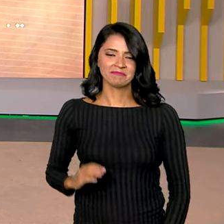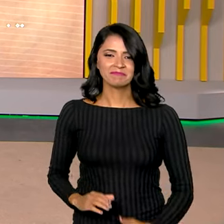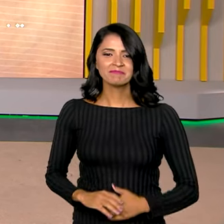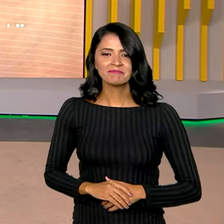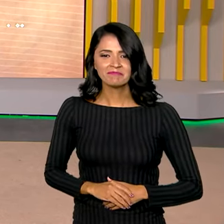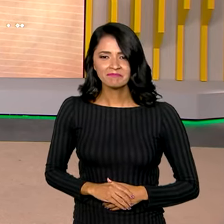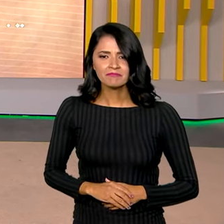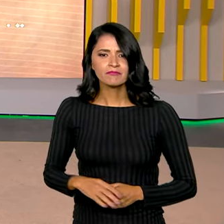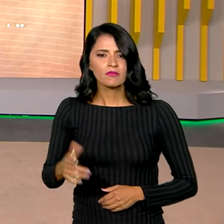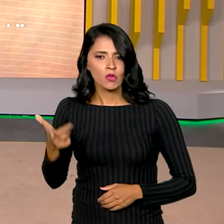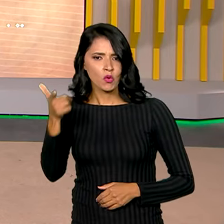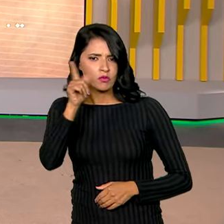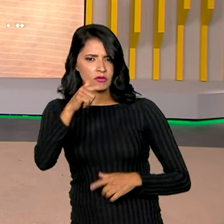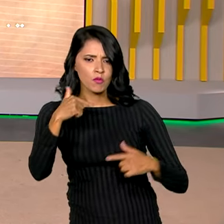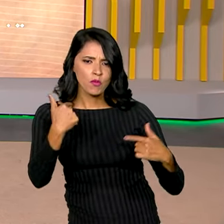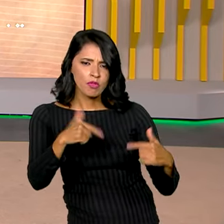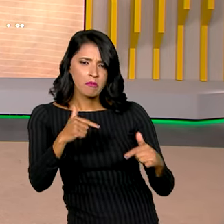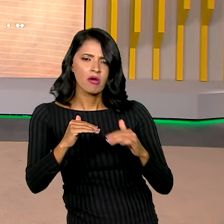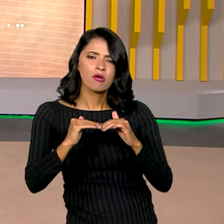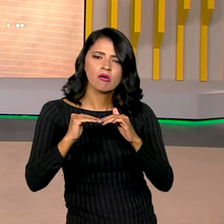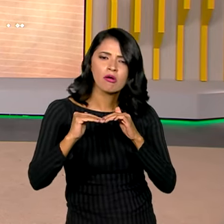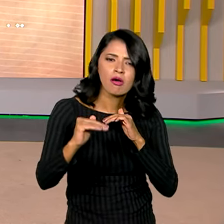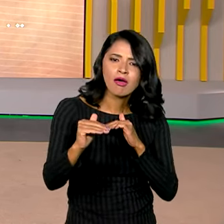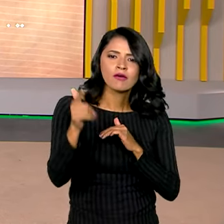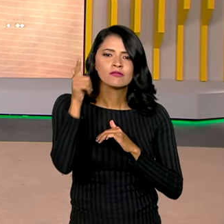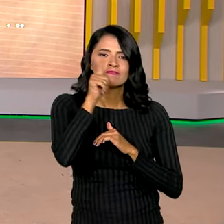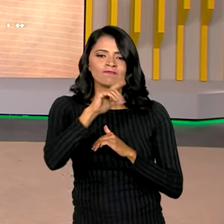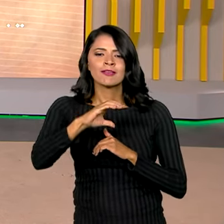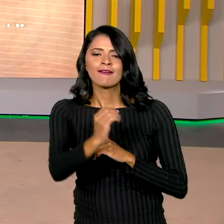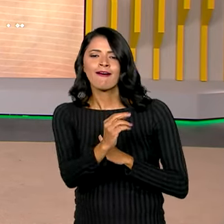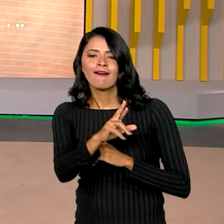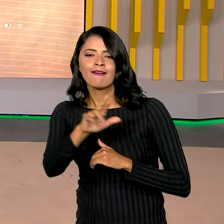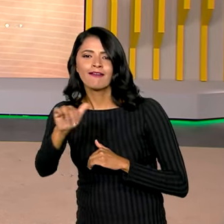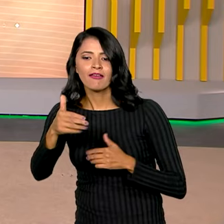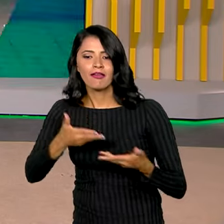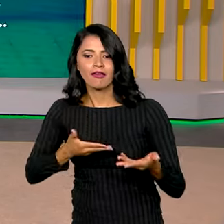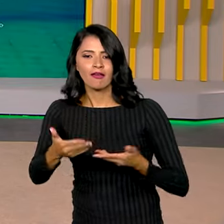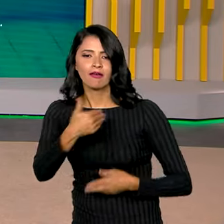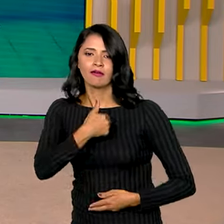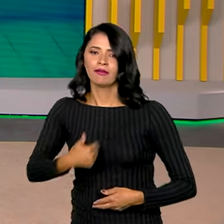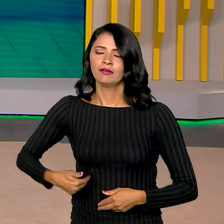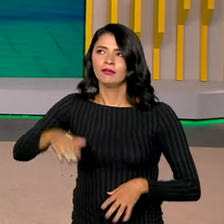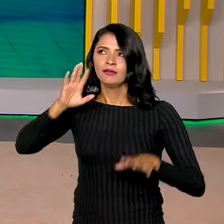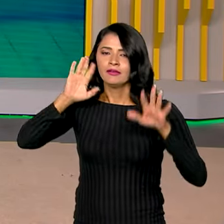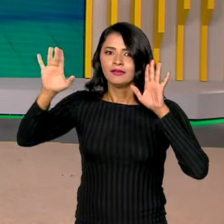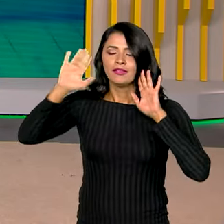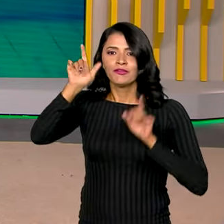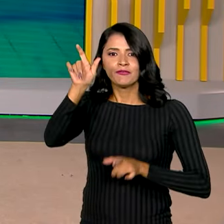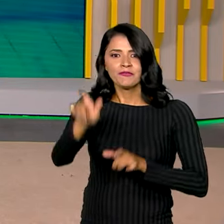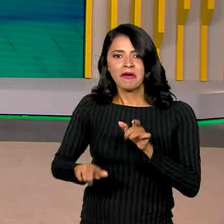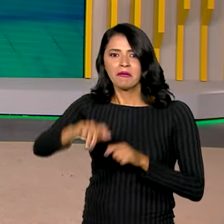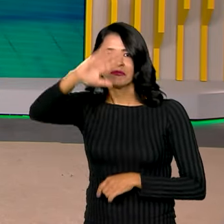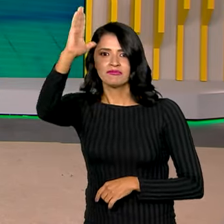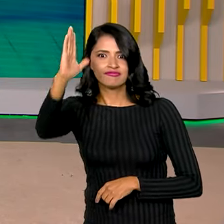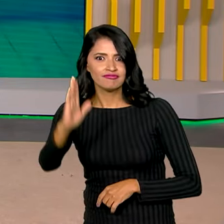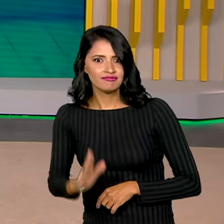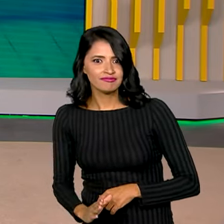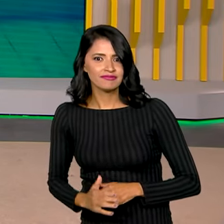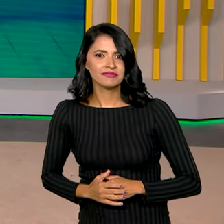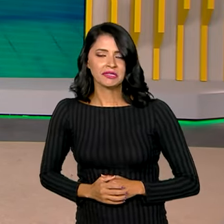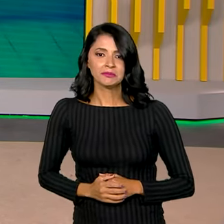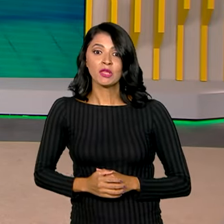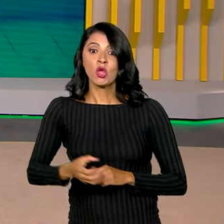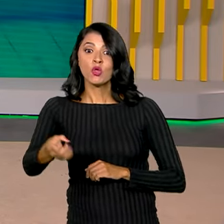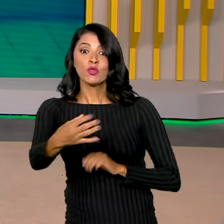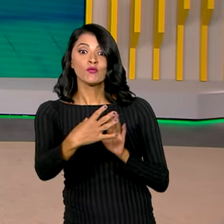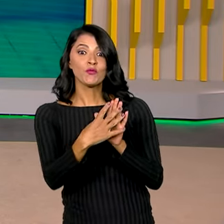Conquistar um emprego com estabilidade e uma carreira no serviço público é o sonho de muitos brasileiros e brasileiras. E o novo